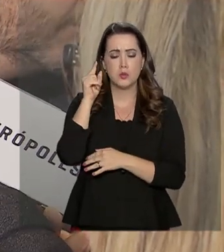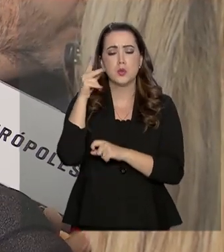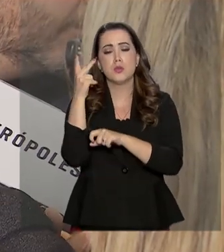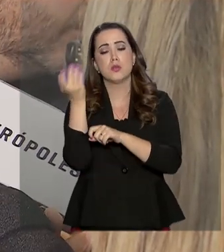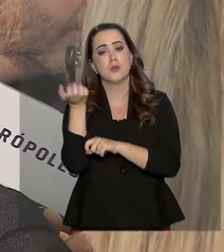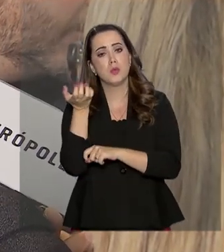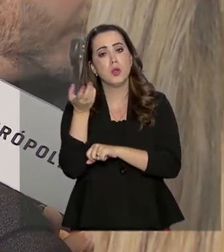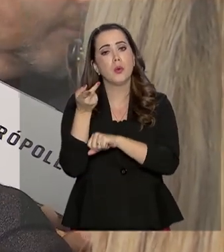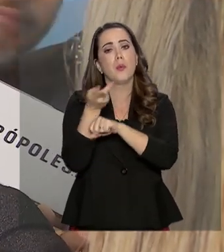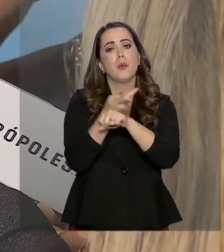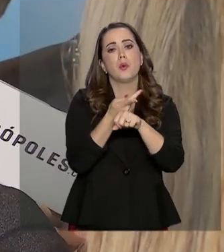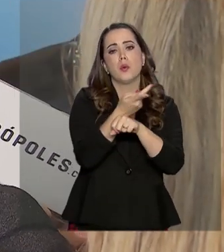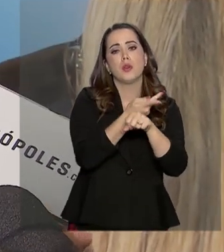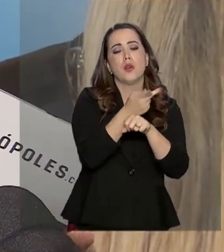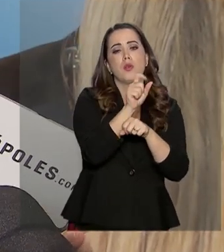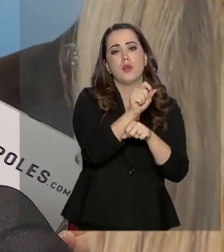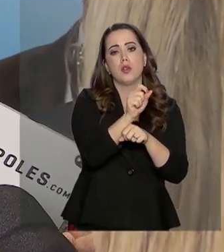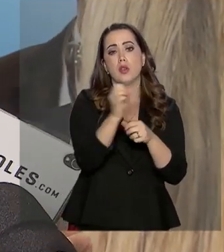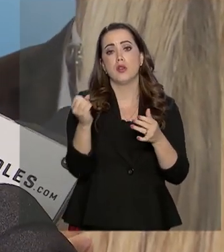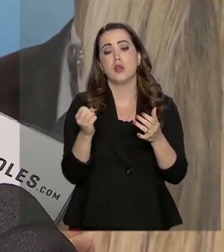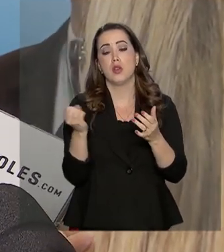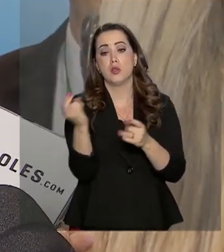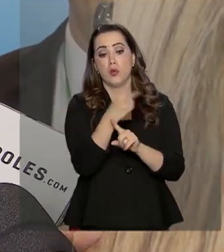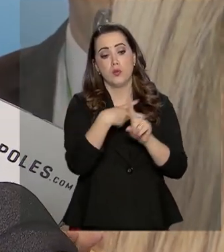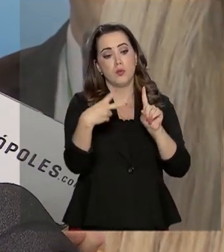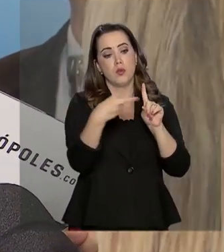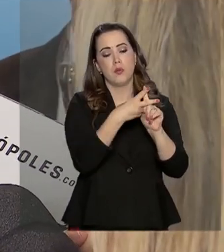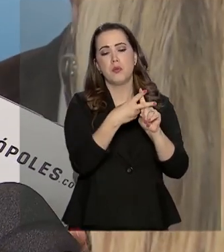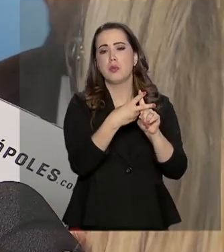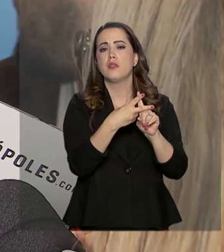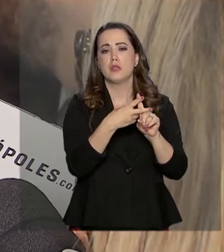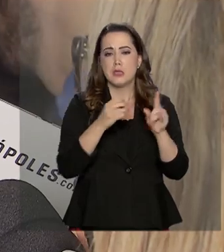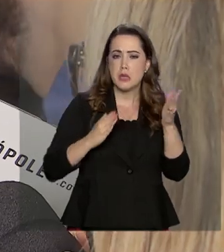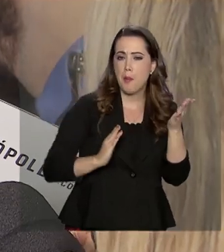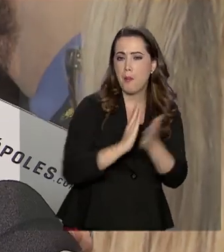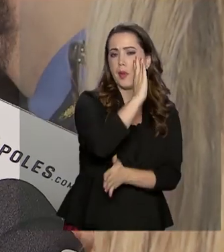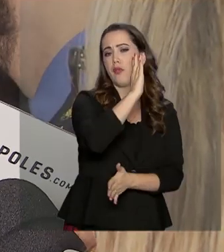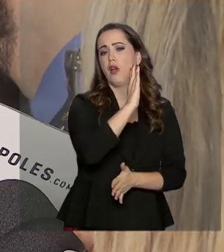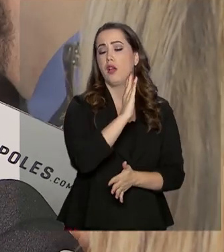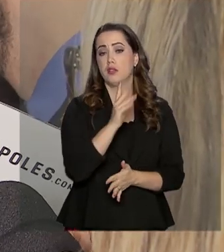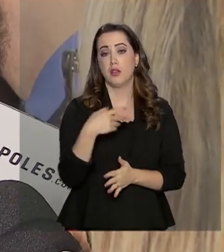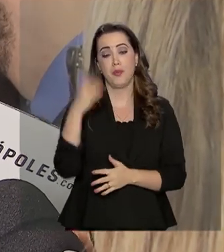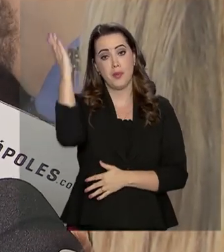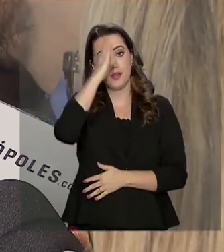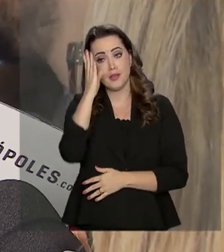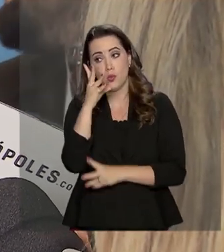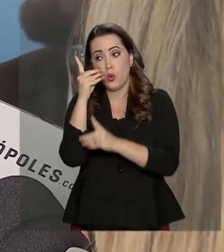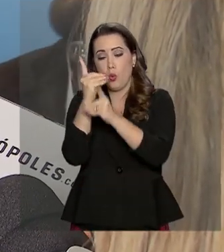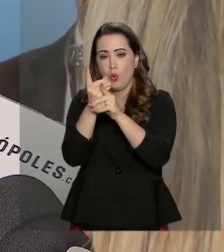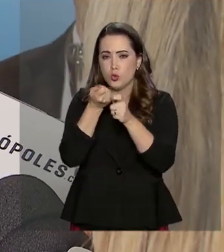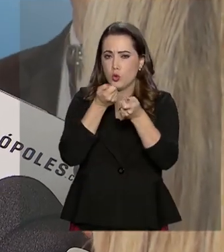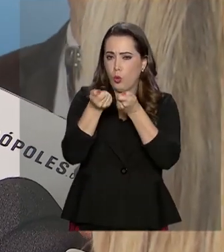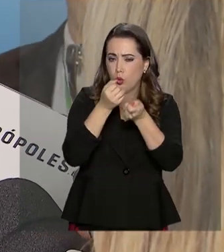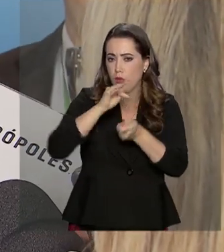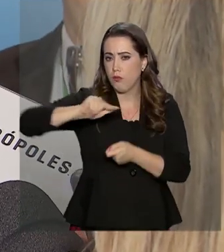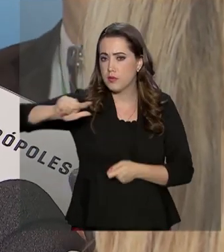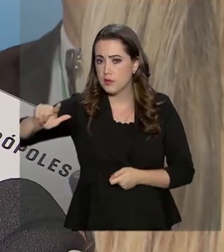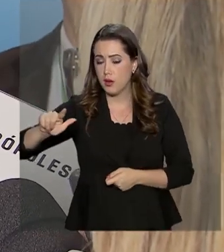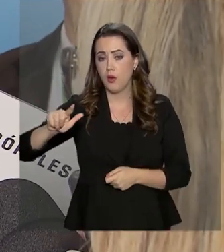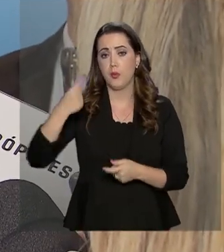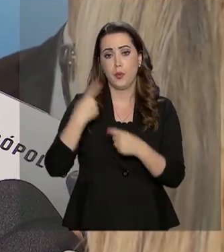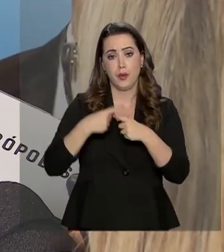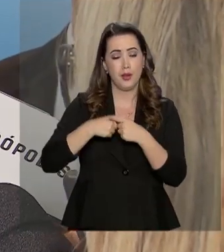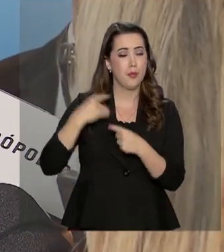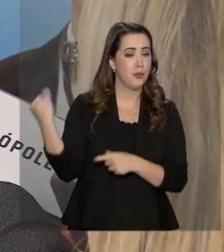busca de poder ter a nova Previdência aprovada, que o Brasil encontre o equilíbrio fiscal. Porque este é o